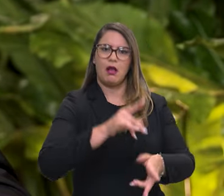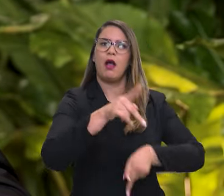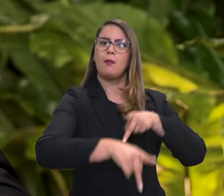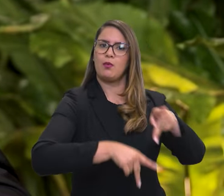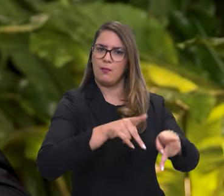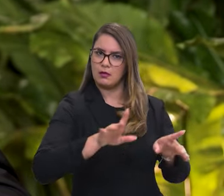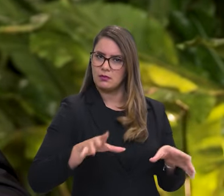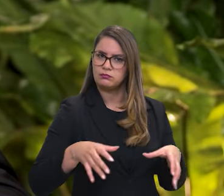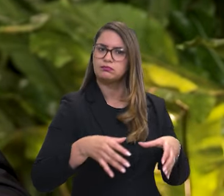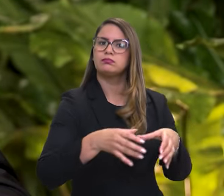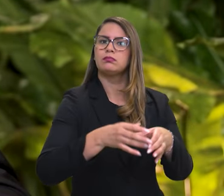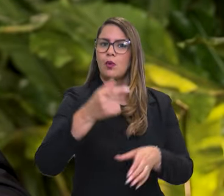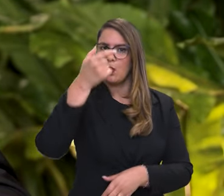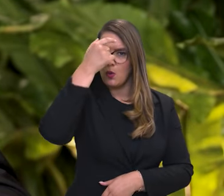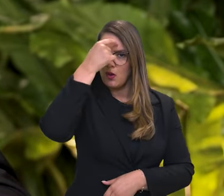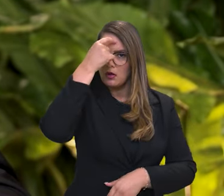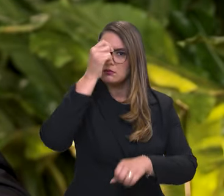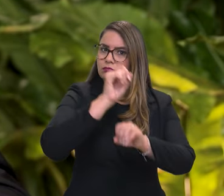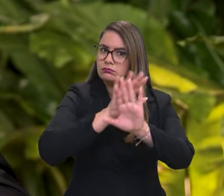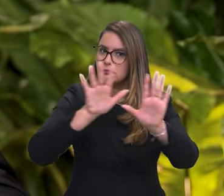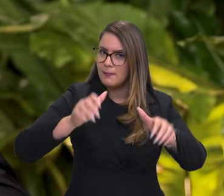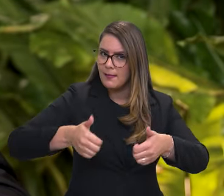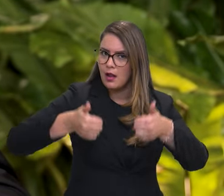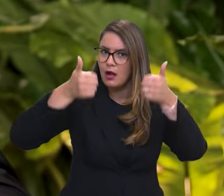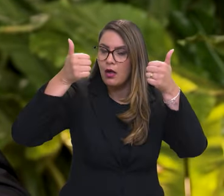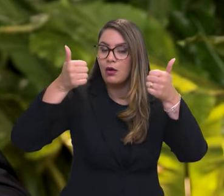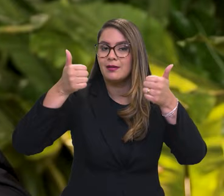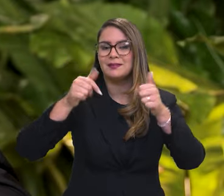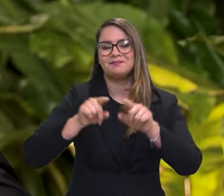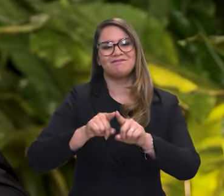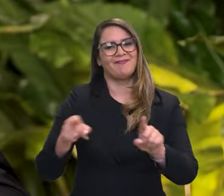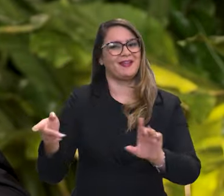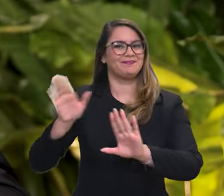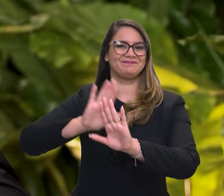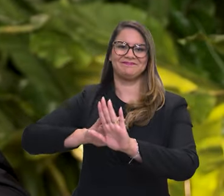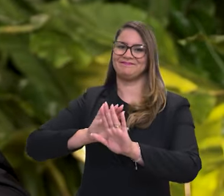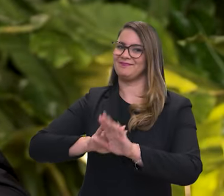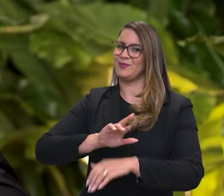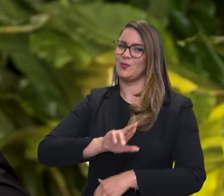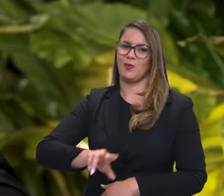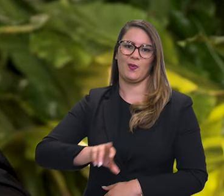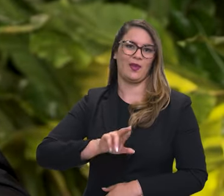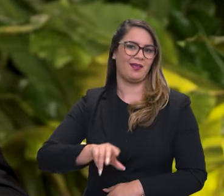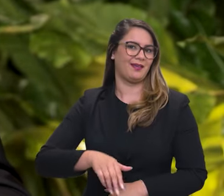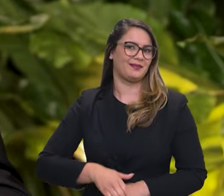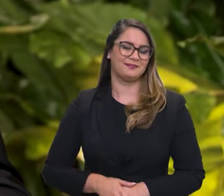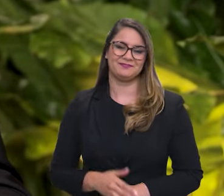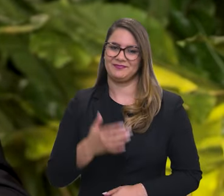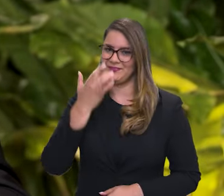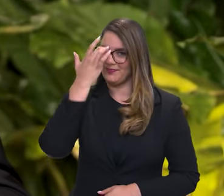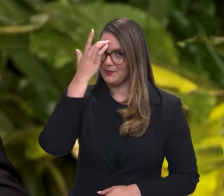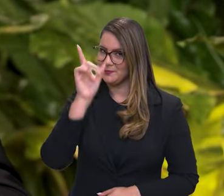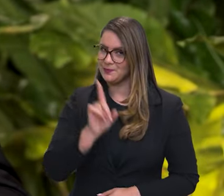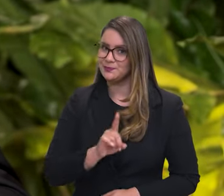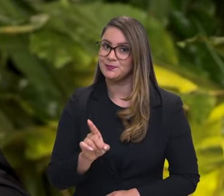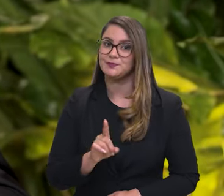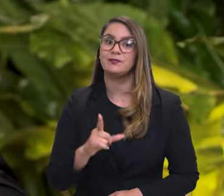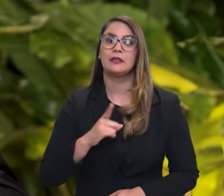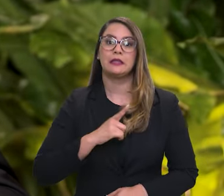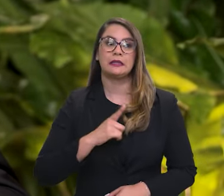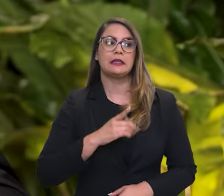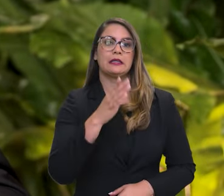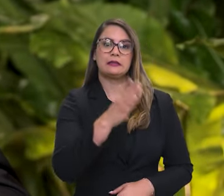consciente. Mas a realidade não é uma realidade tão fácil. A gente tem embargado os desmatamentos